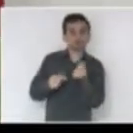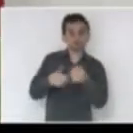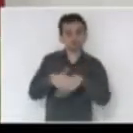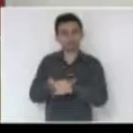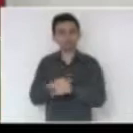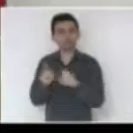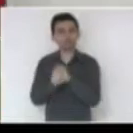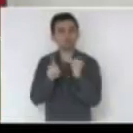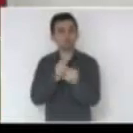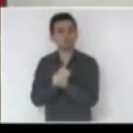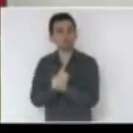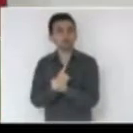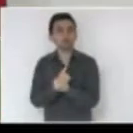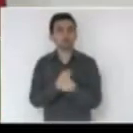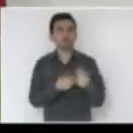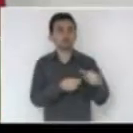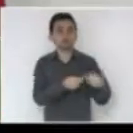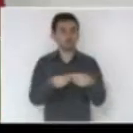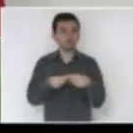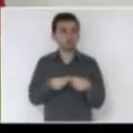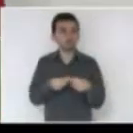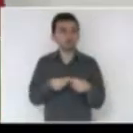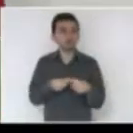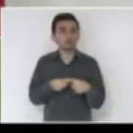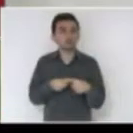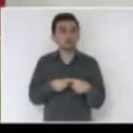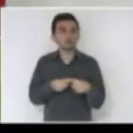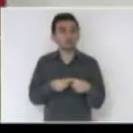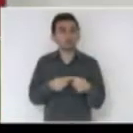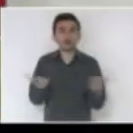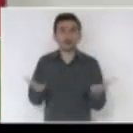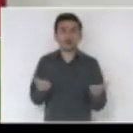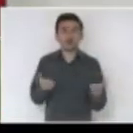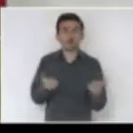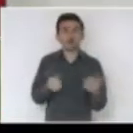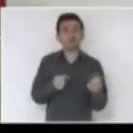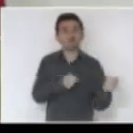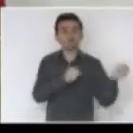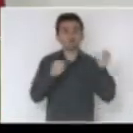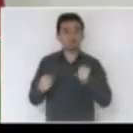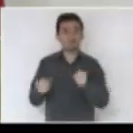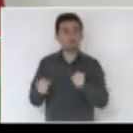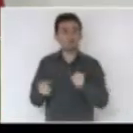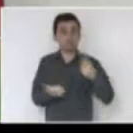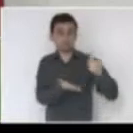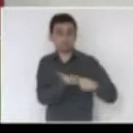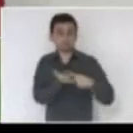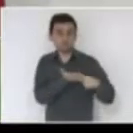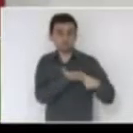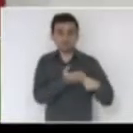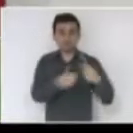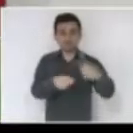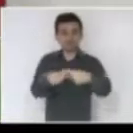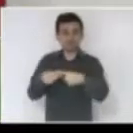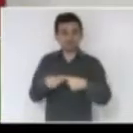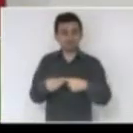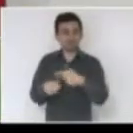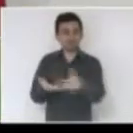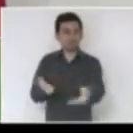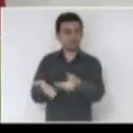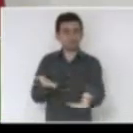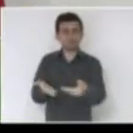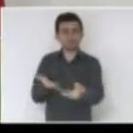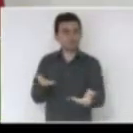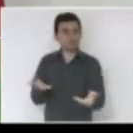educação, dos municípios, dos poderes e tudo. Agora acertou com os poderes, com os mais fortes, os municípios, coitados, ficaram lá para